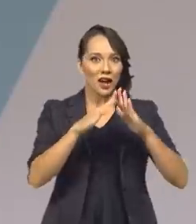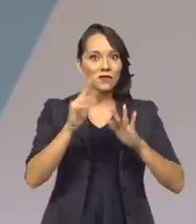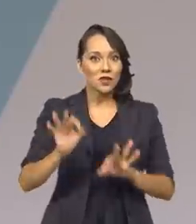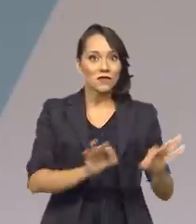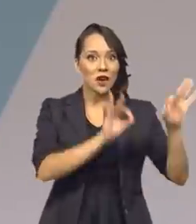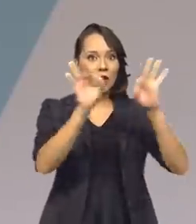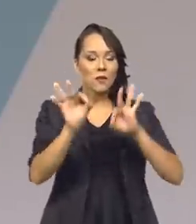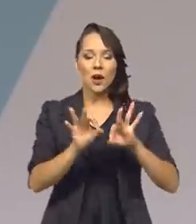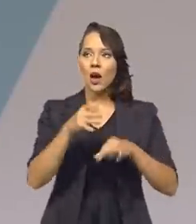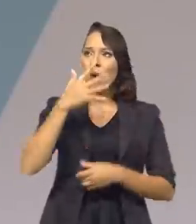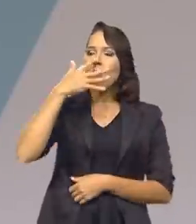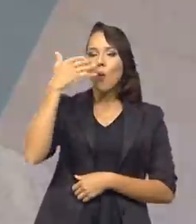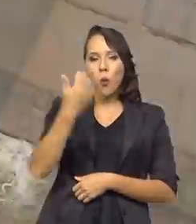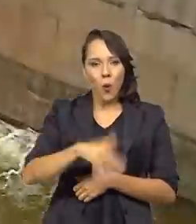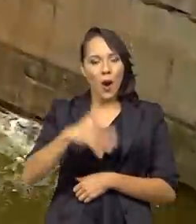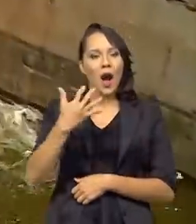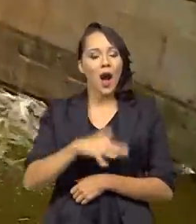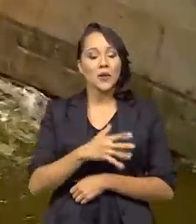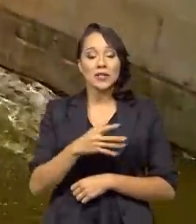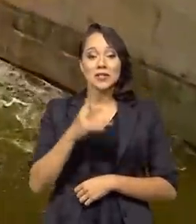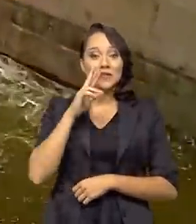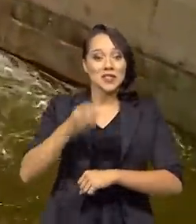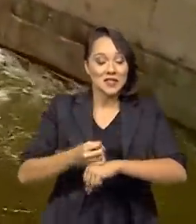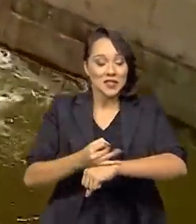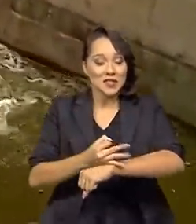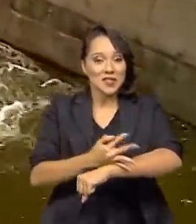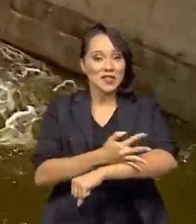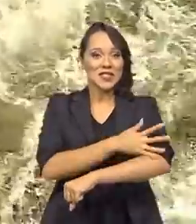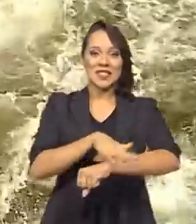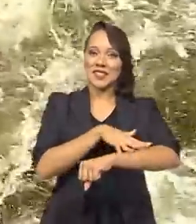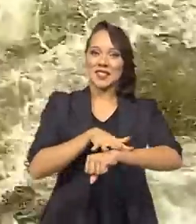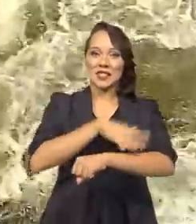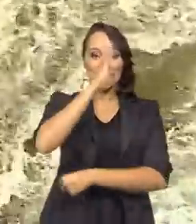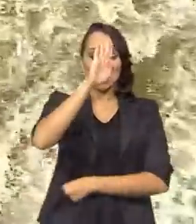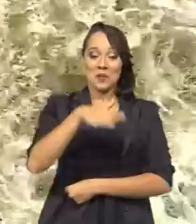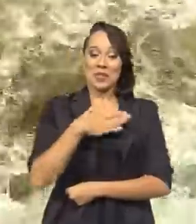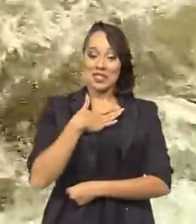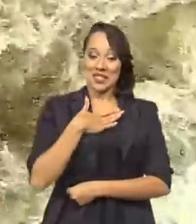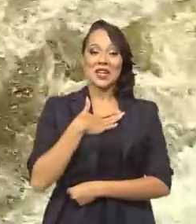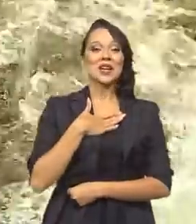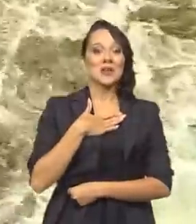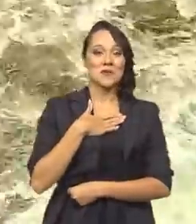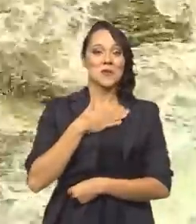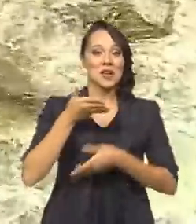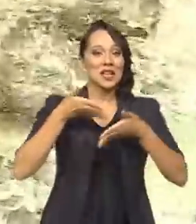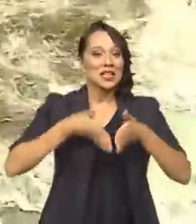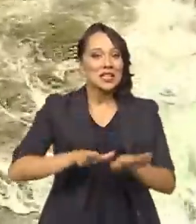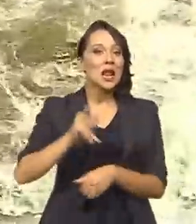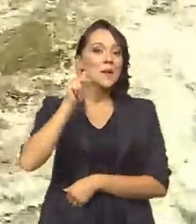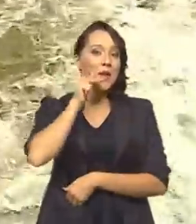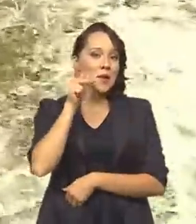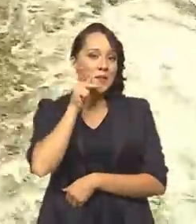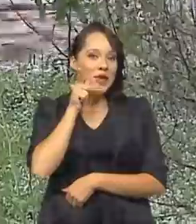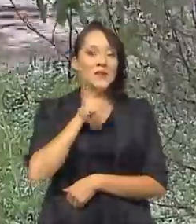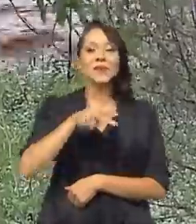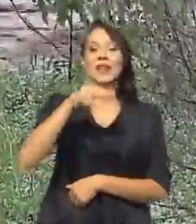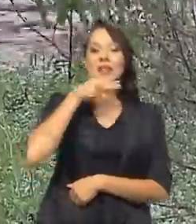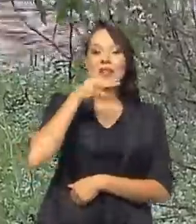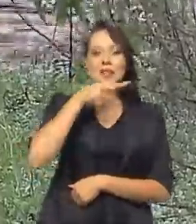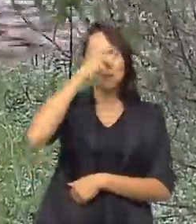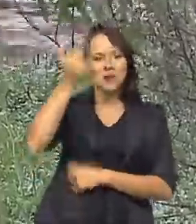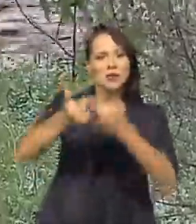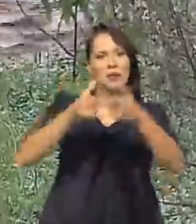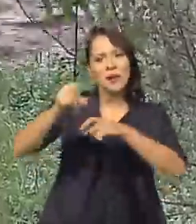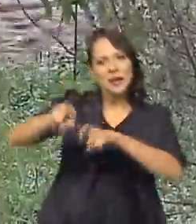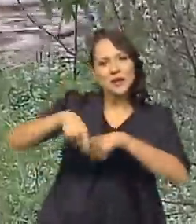acompanhar agora são impressionantes, emocionam demais, viu? Principalmente eu, que sou paraibano, nordestino, neto de pequenos